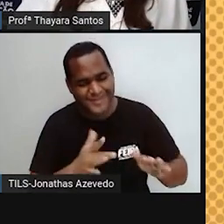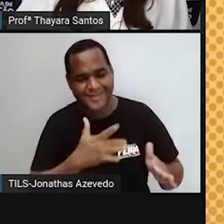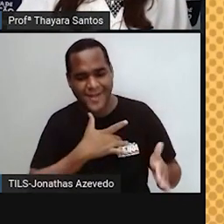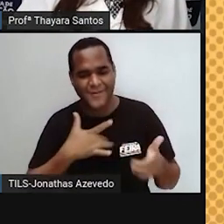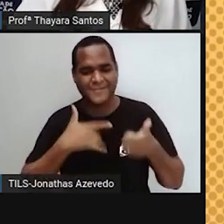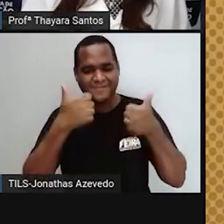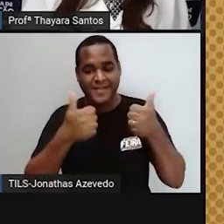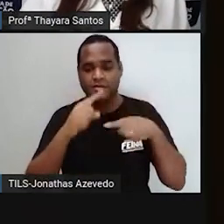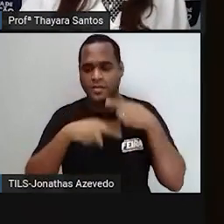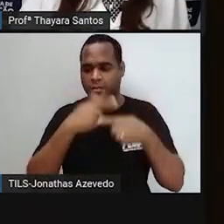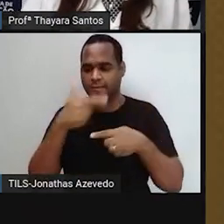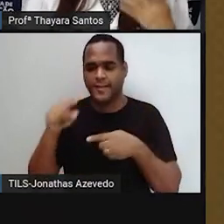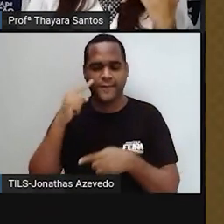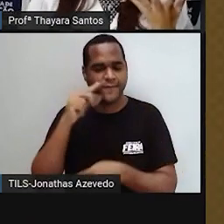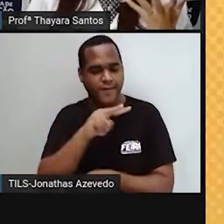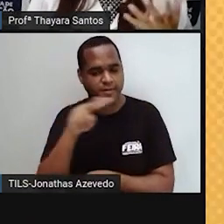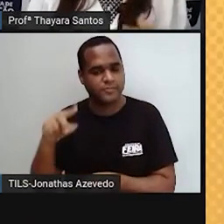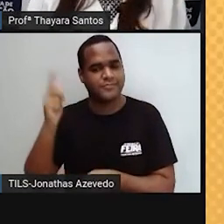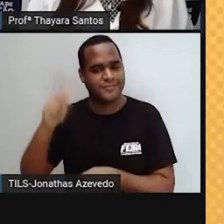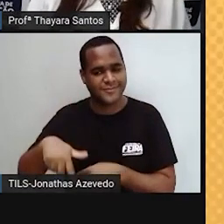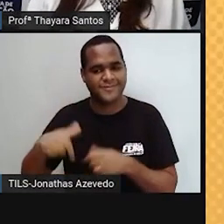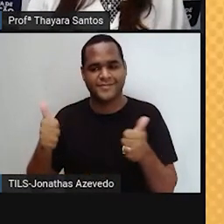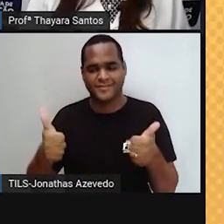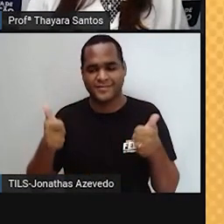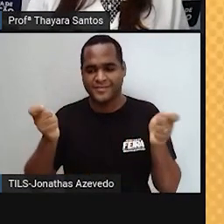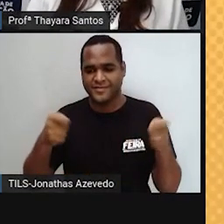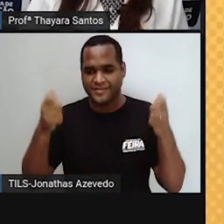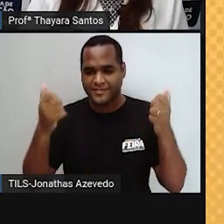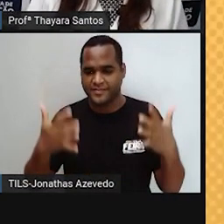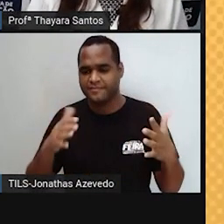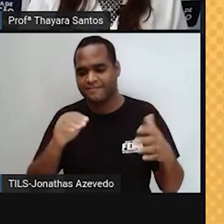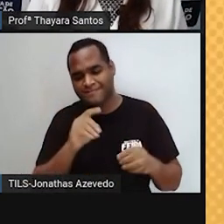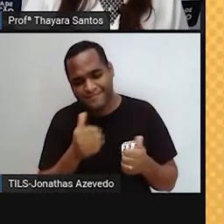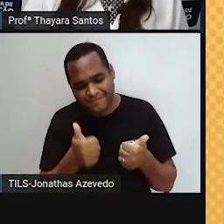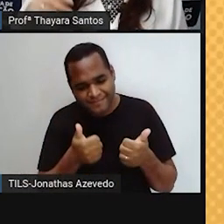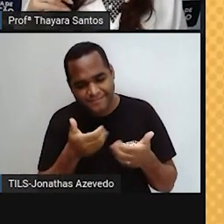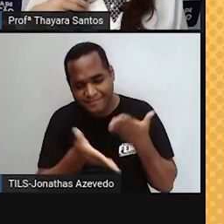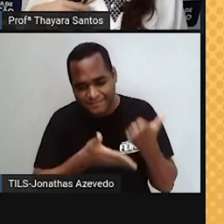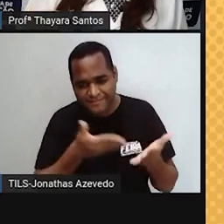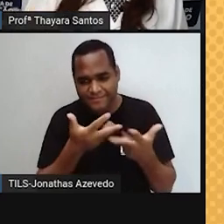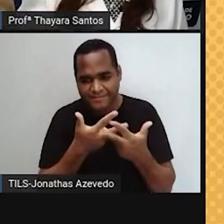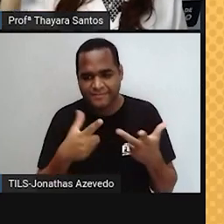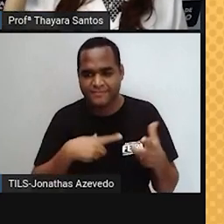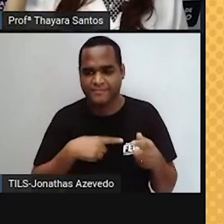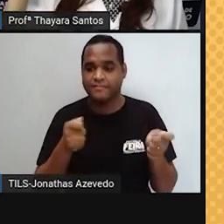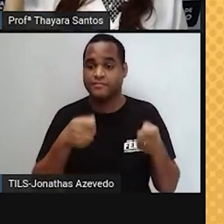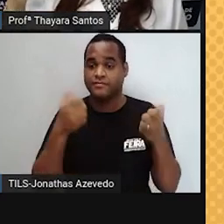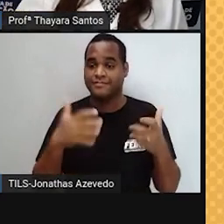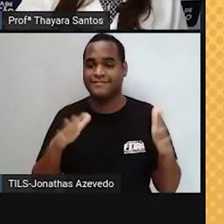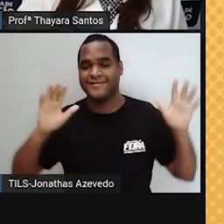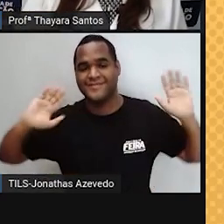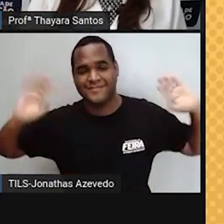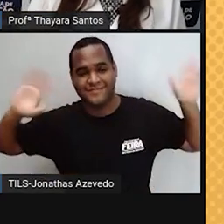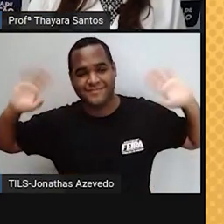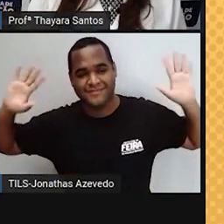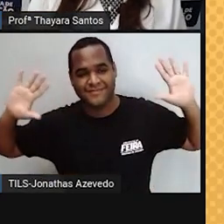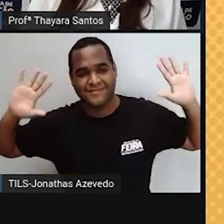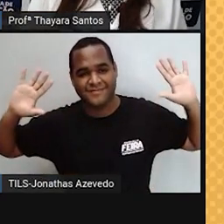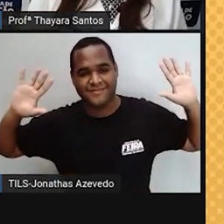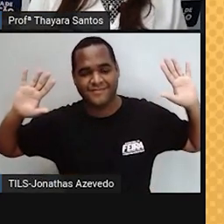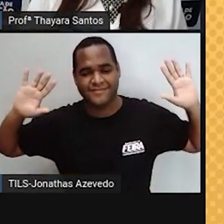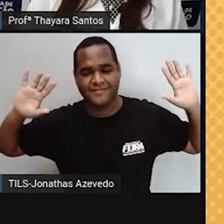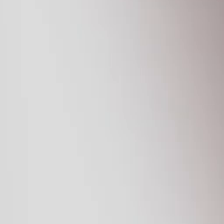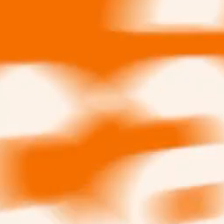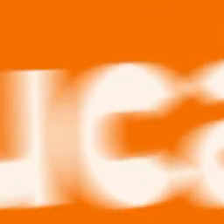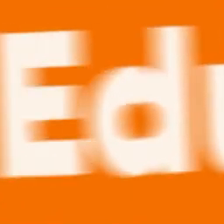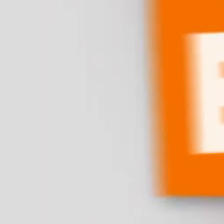aula que vem, a gente se vê aqui de novo, tá bom? Então, se cuidem do outro lado e a gente fica por aqui. Tchau, tchau, gente. Até a próxima